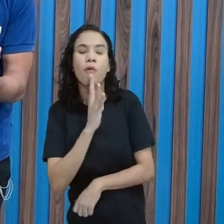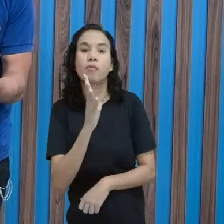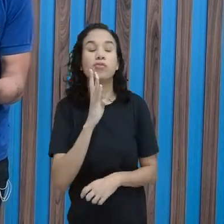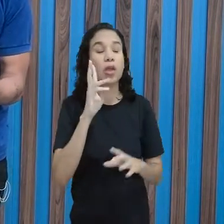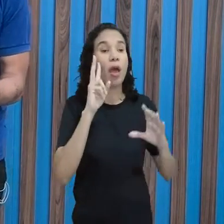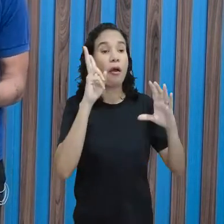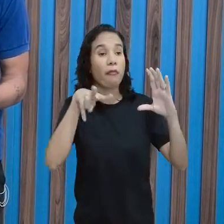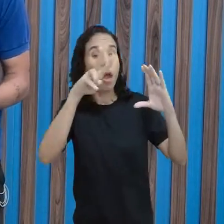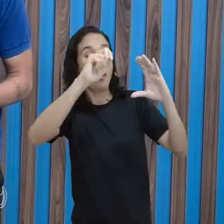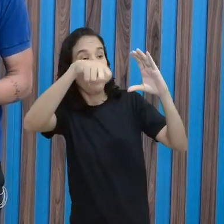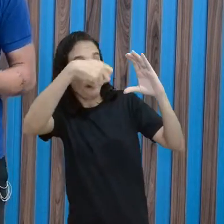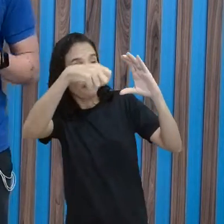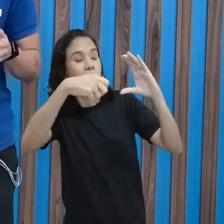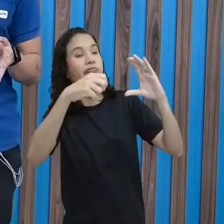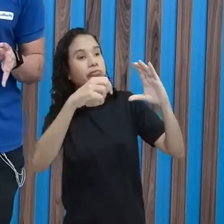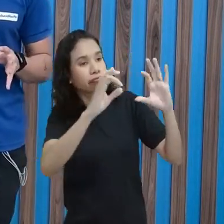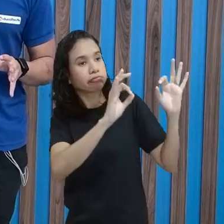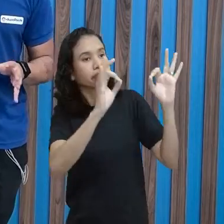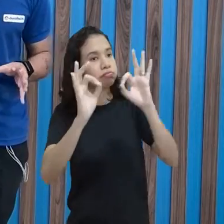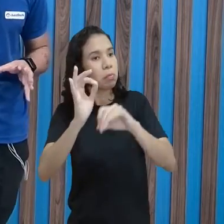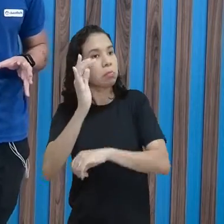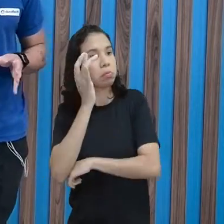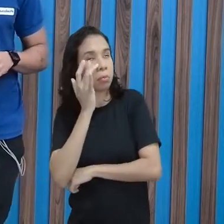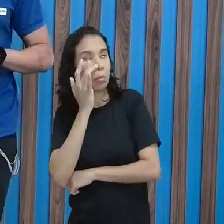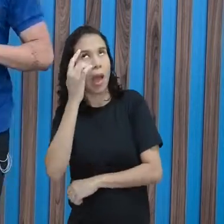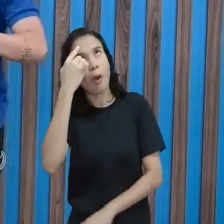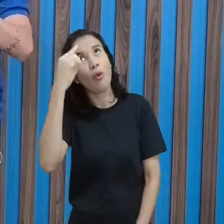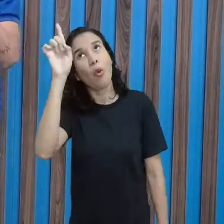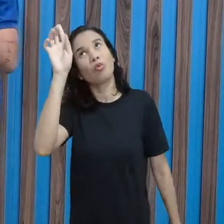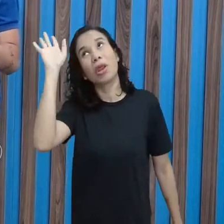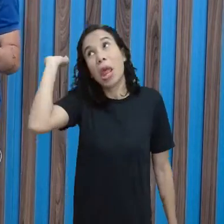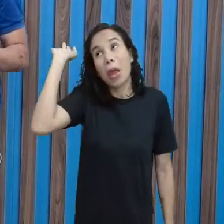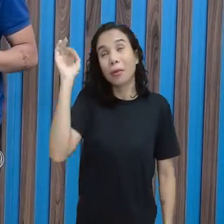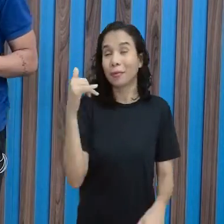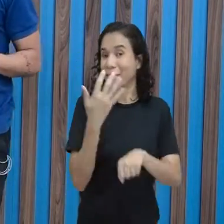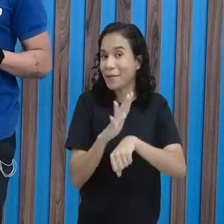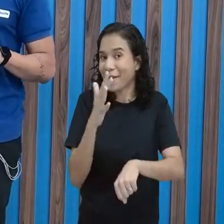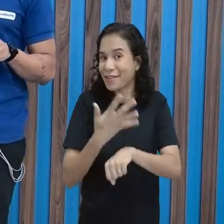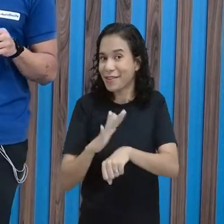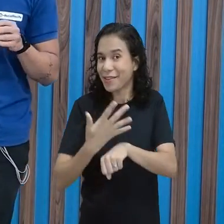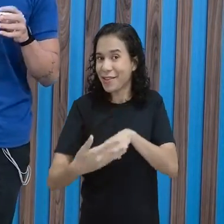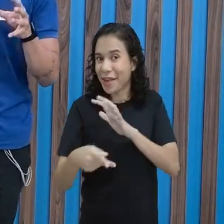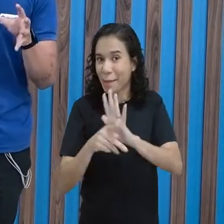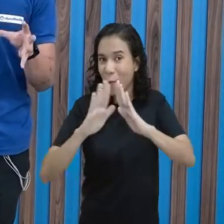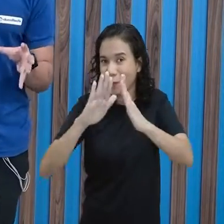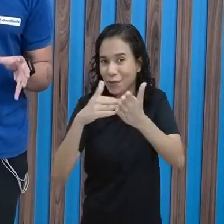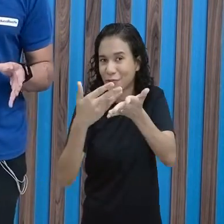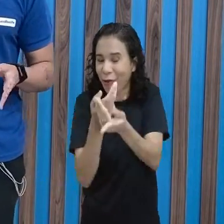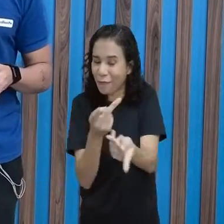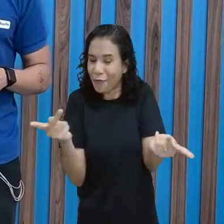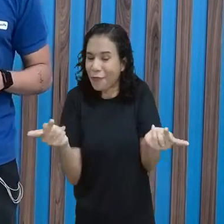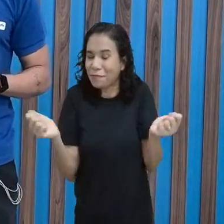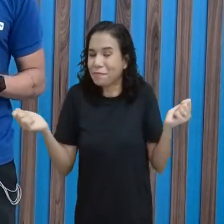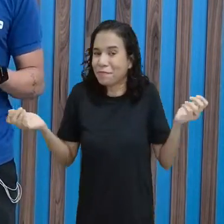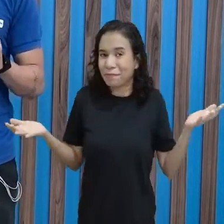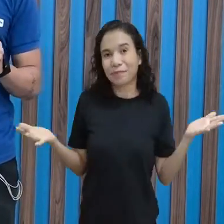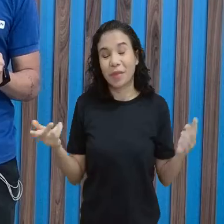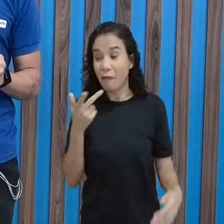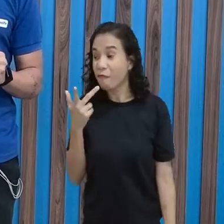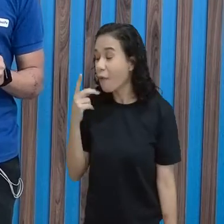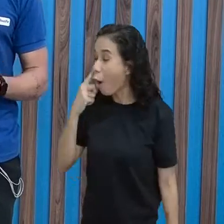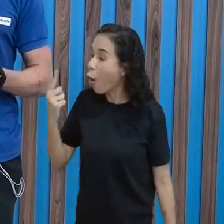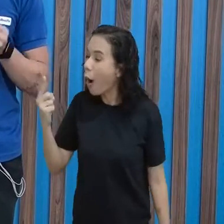pelos vídeos, né? E, de repente, quem sabe um dia, praticar, levar para a escola aí de vocês, né? Dizer,